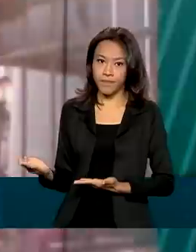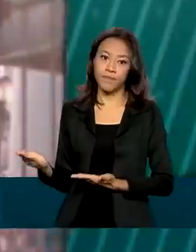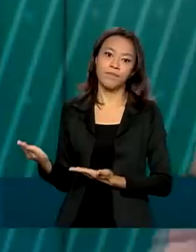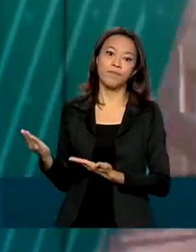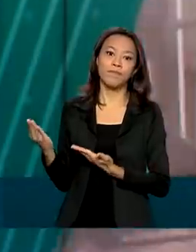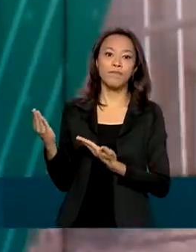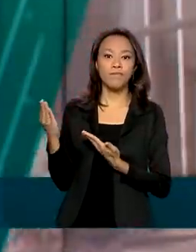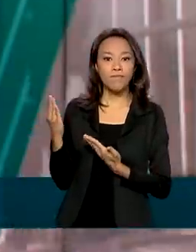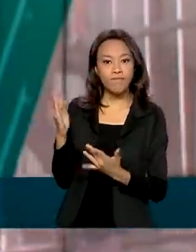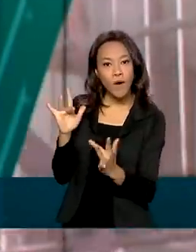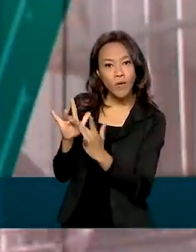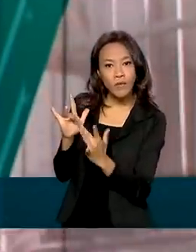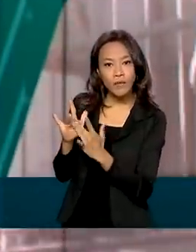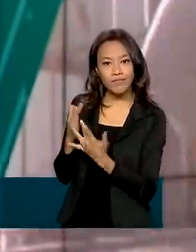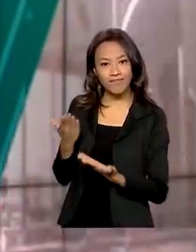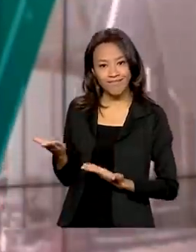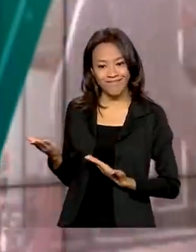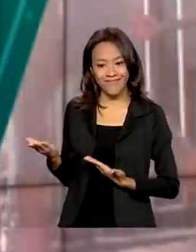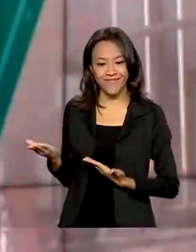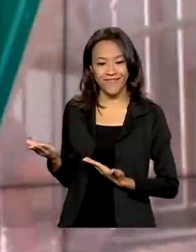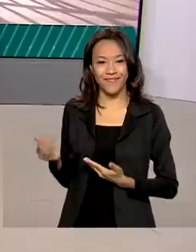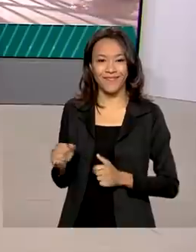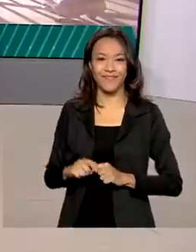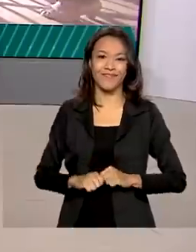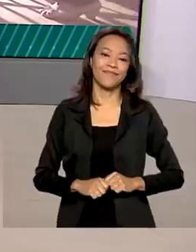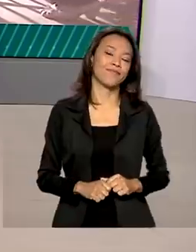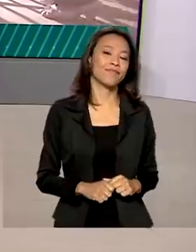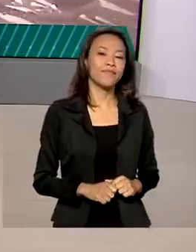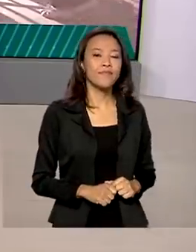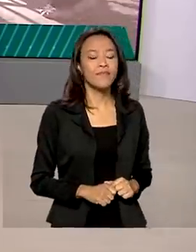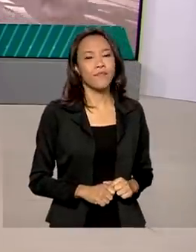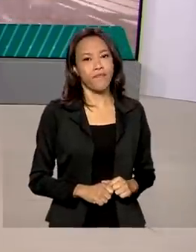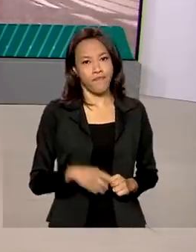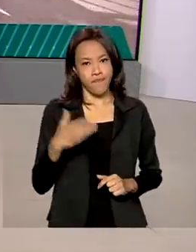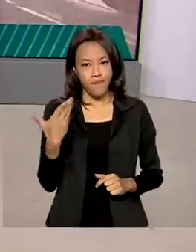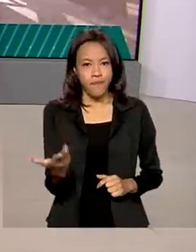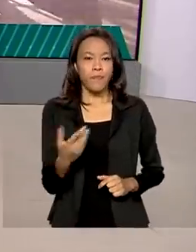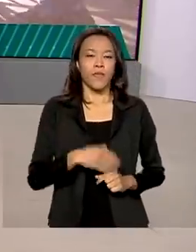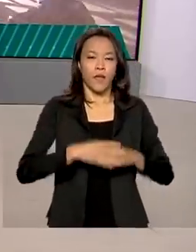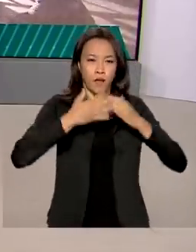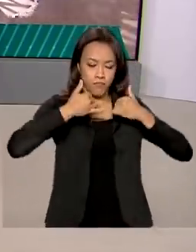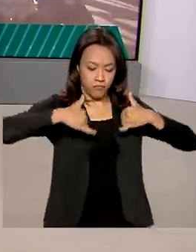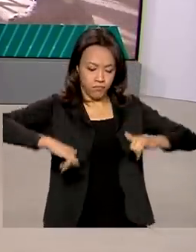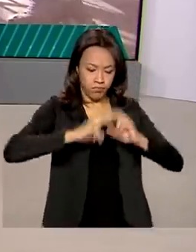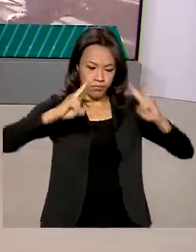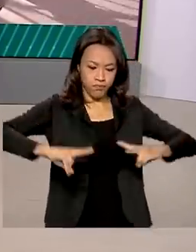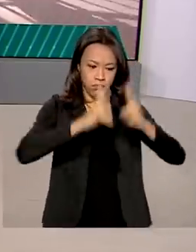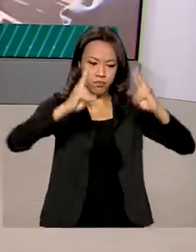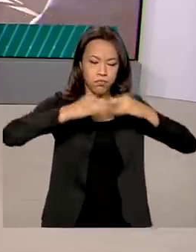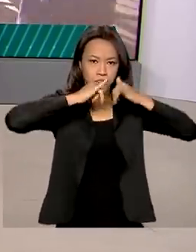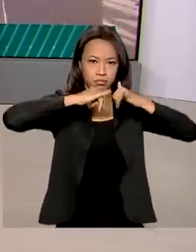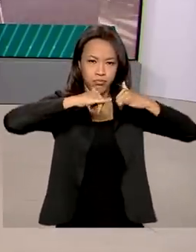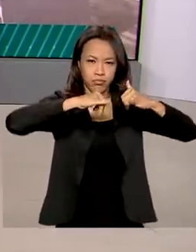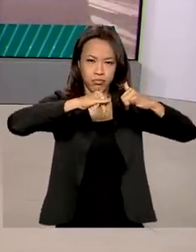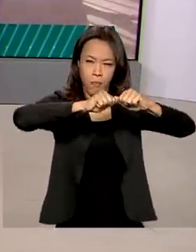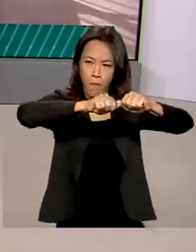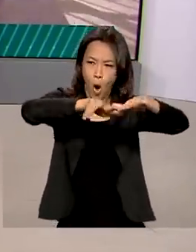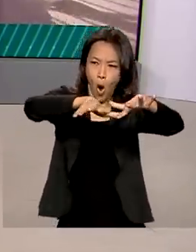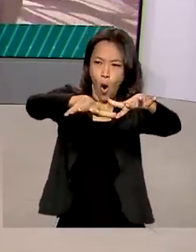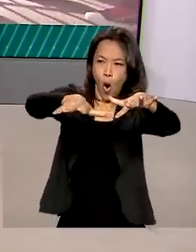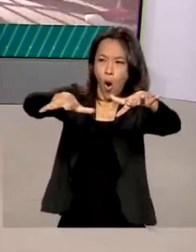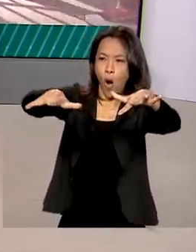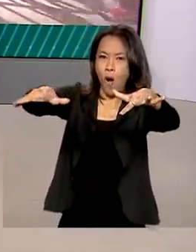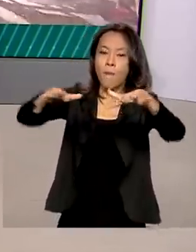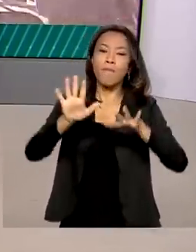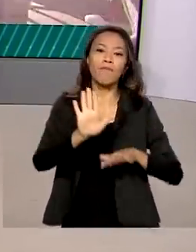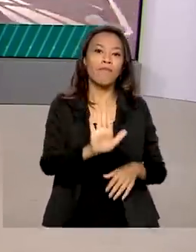mj.gov.br A matriz elétrica brasileira está em expansão, mas ainda